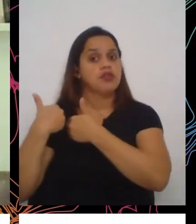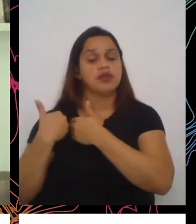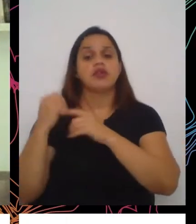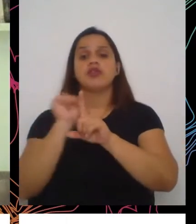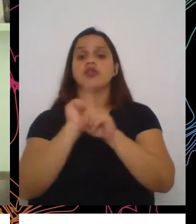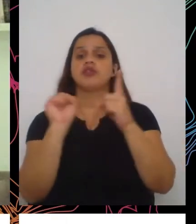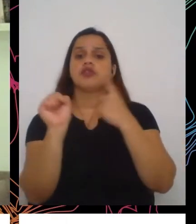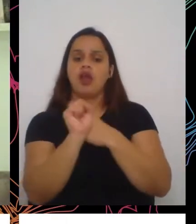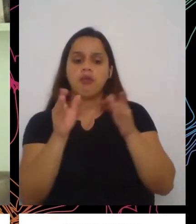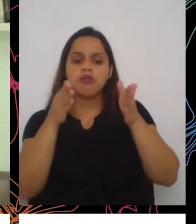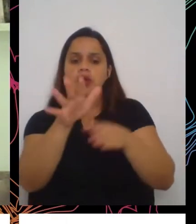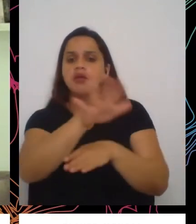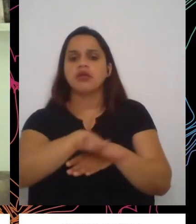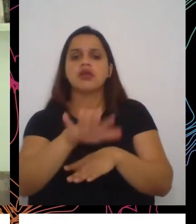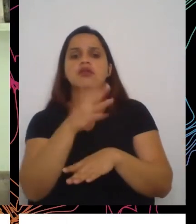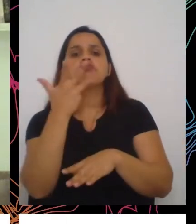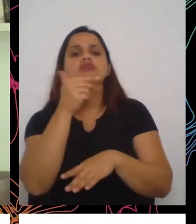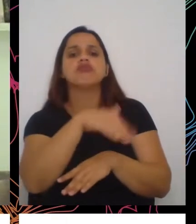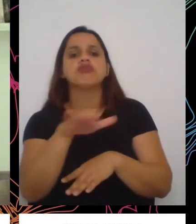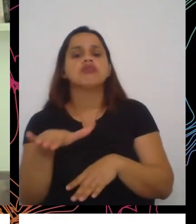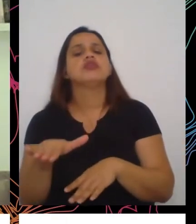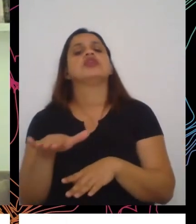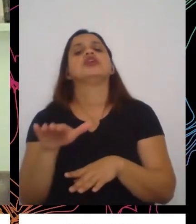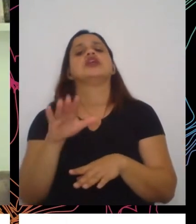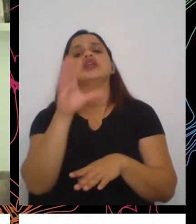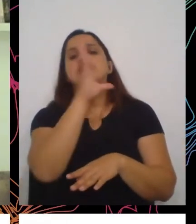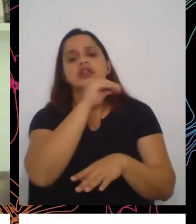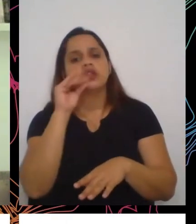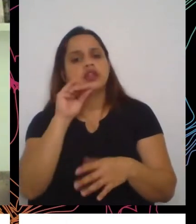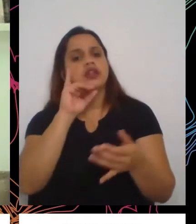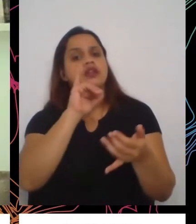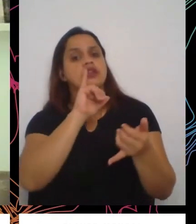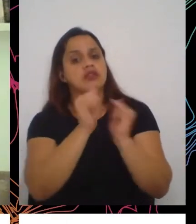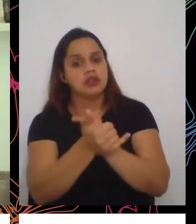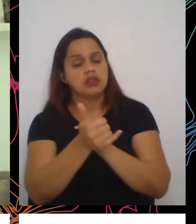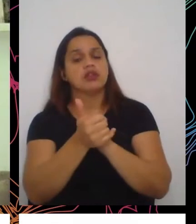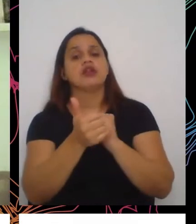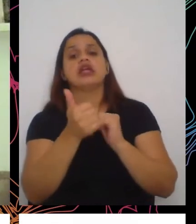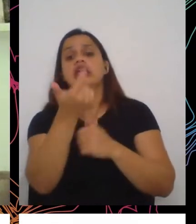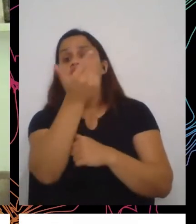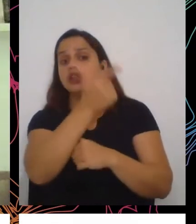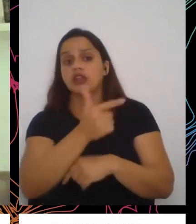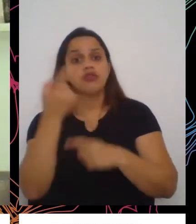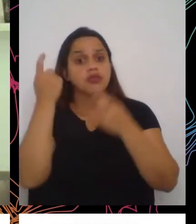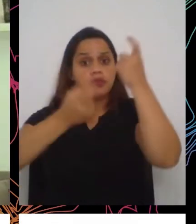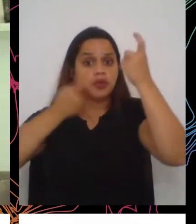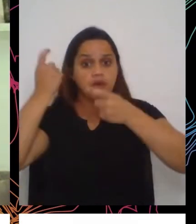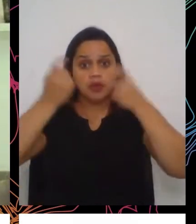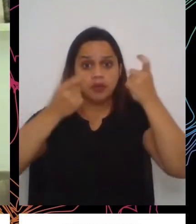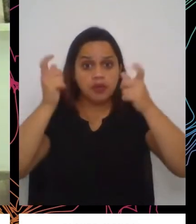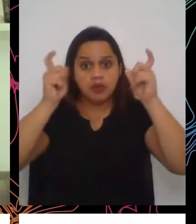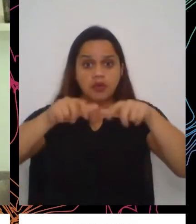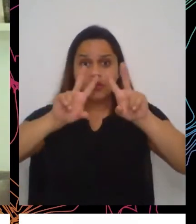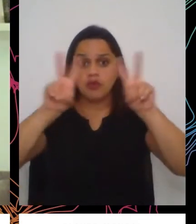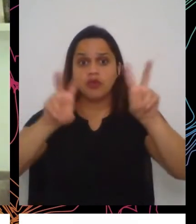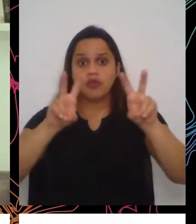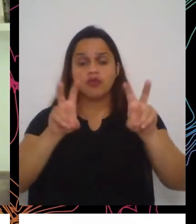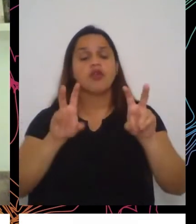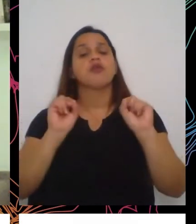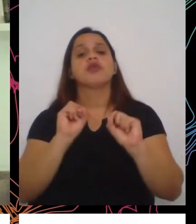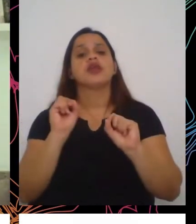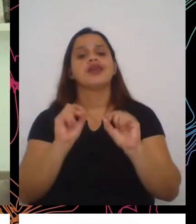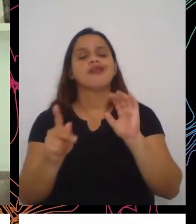adolescente, esporte, uma série de coisas e não havia uma preocupação maior com a questão da segurança alimentar.